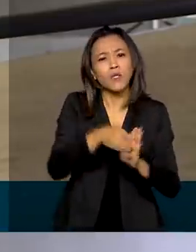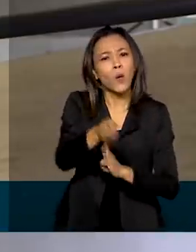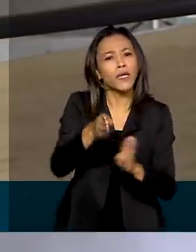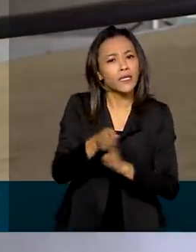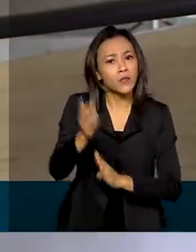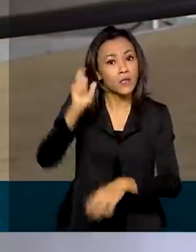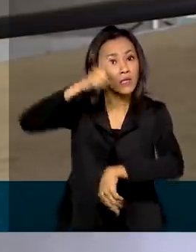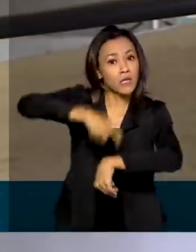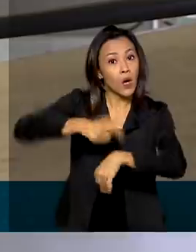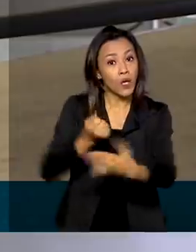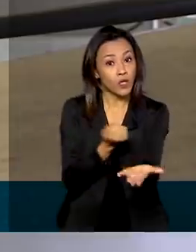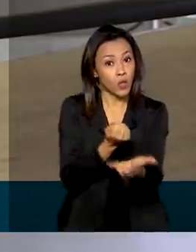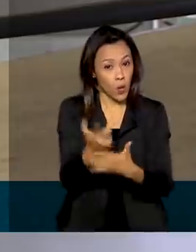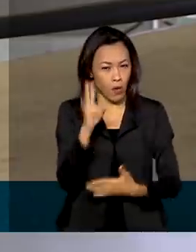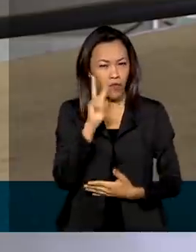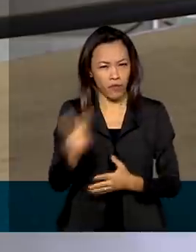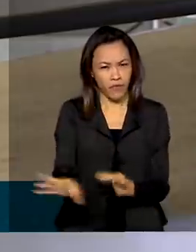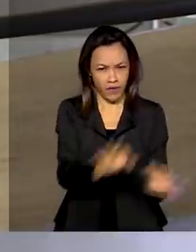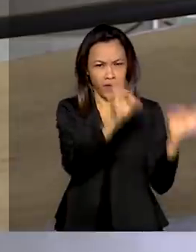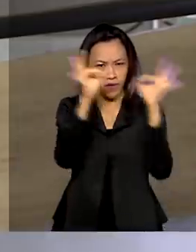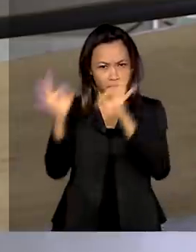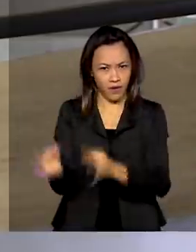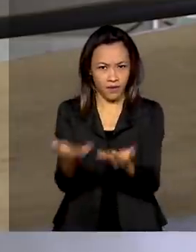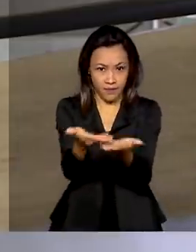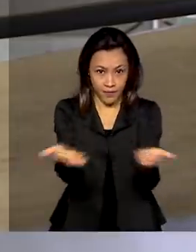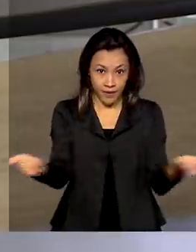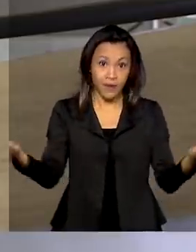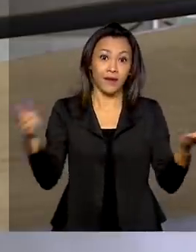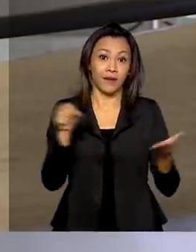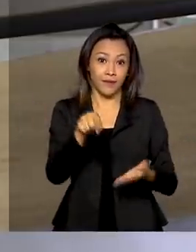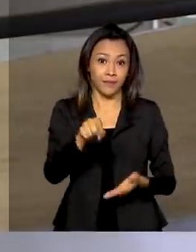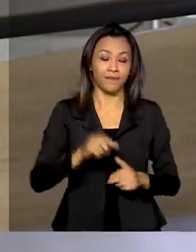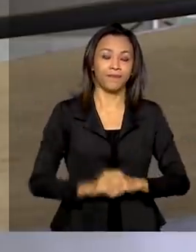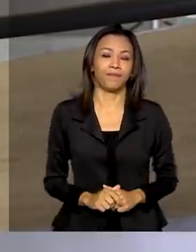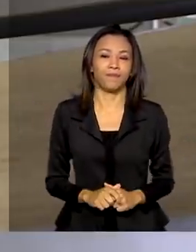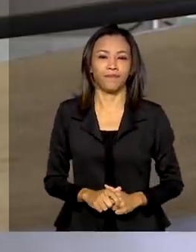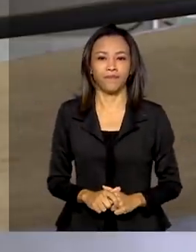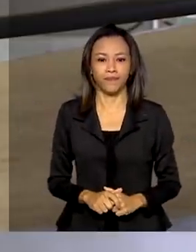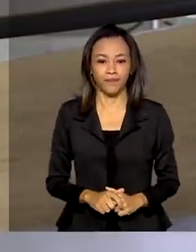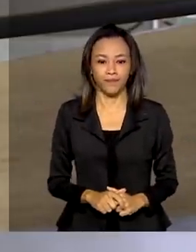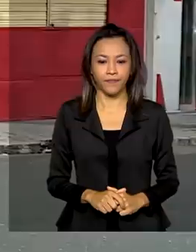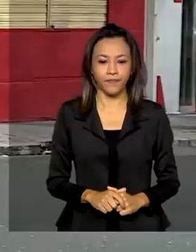fazer uma compra. É o que nós vamos ver agora na reportagem da Graciele Bittencourt.